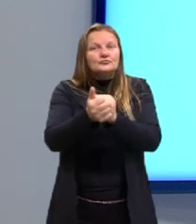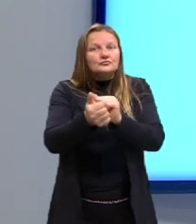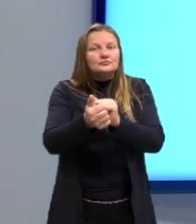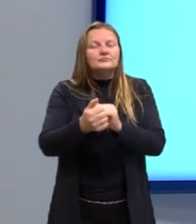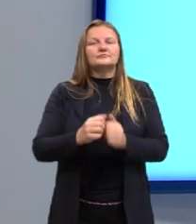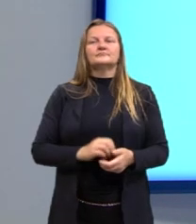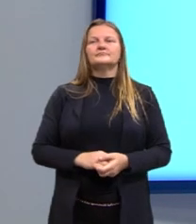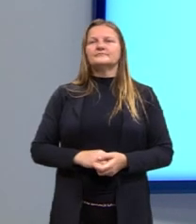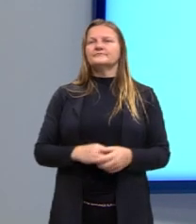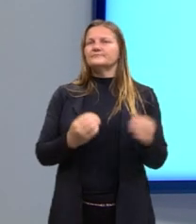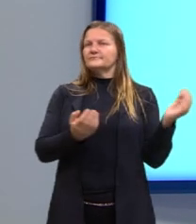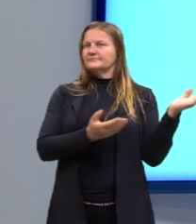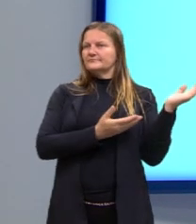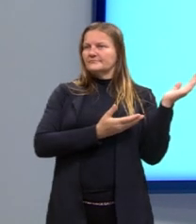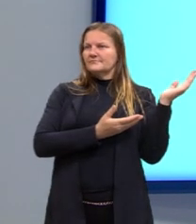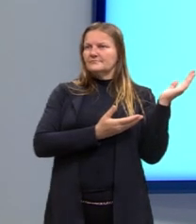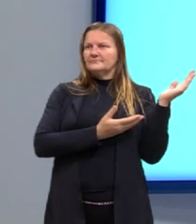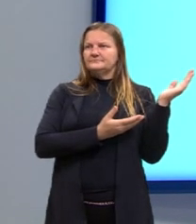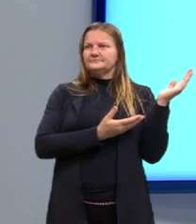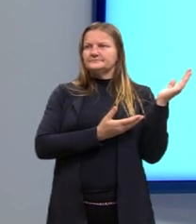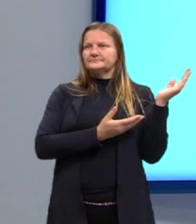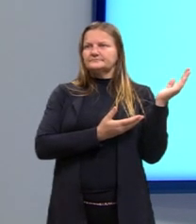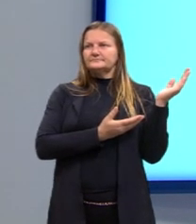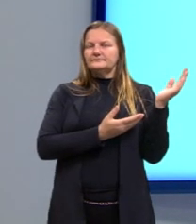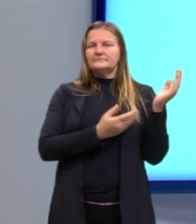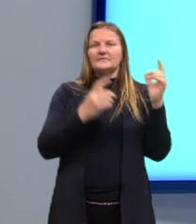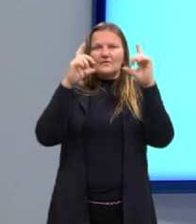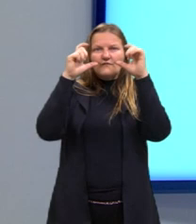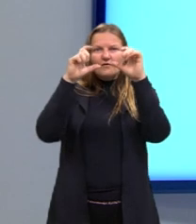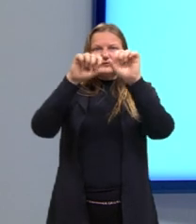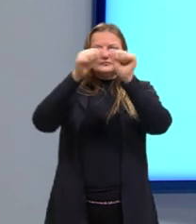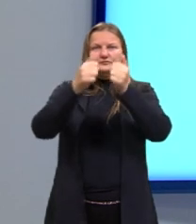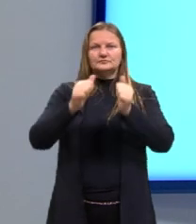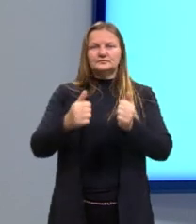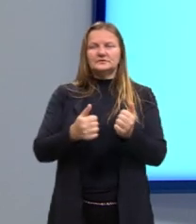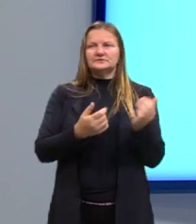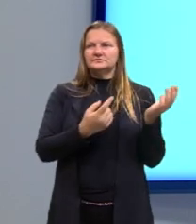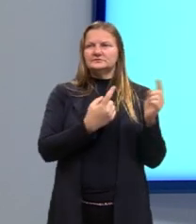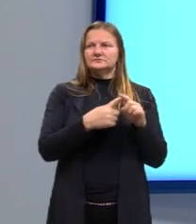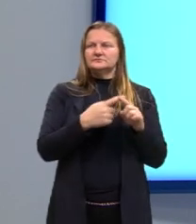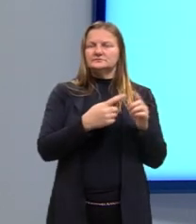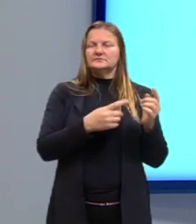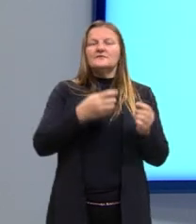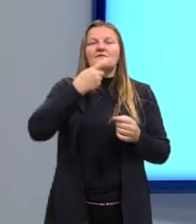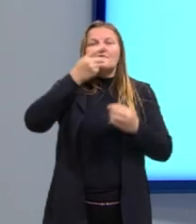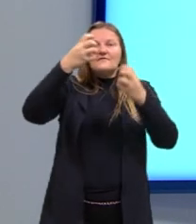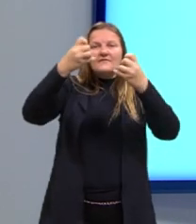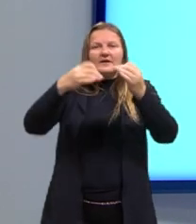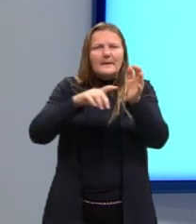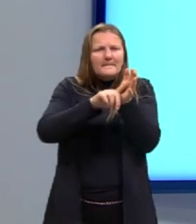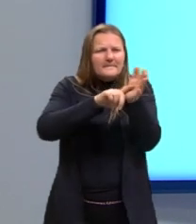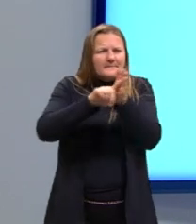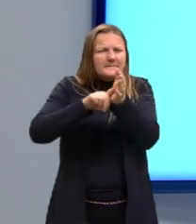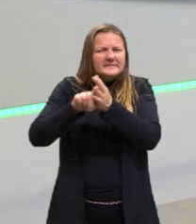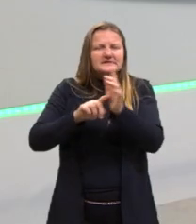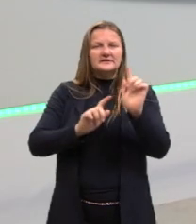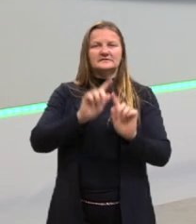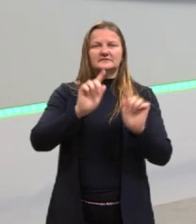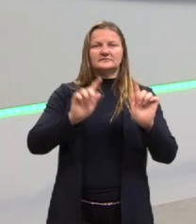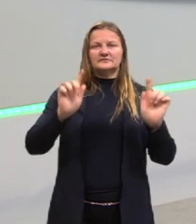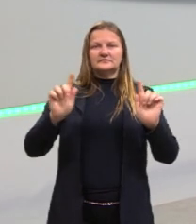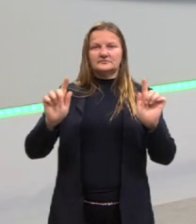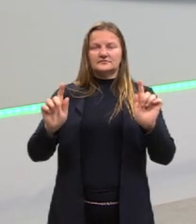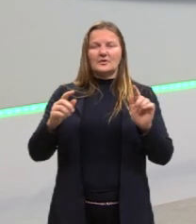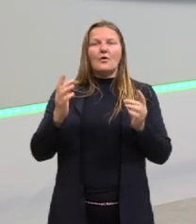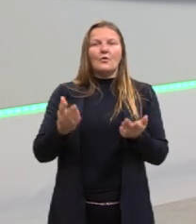Aqui no cantinho, eu também trouxe mais algumas imagens, porque quando a gente fala em pesquisa estatística e